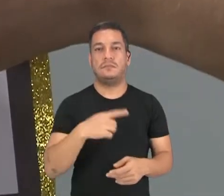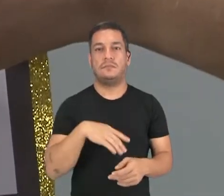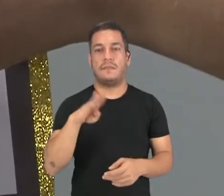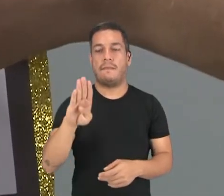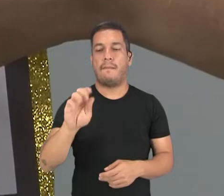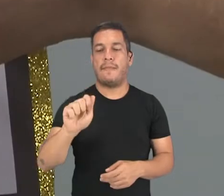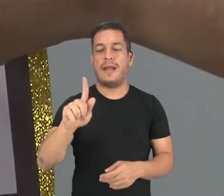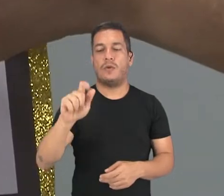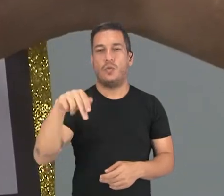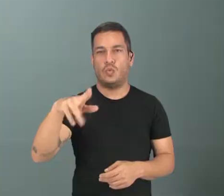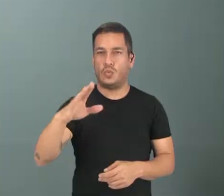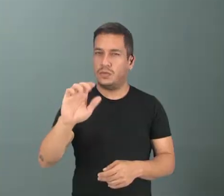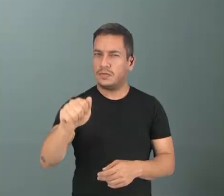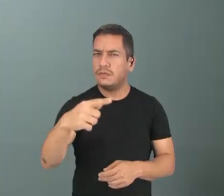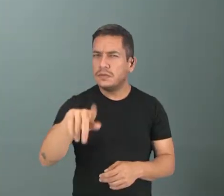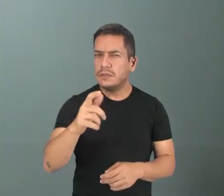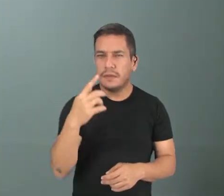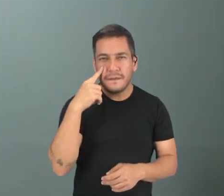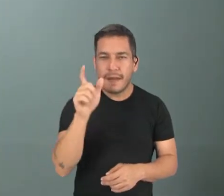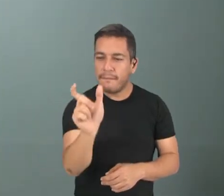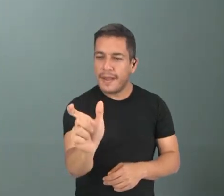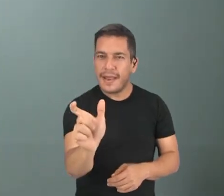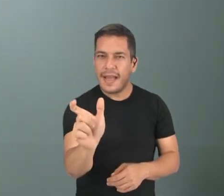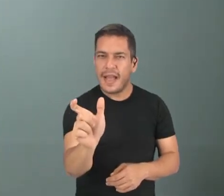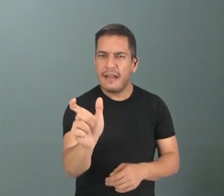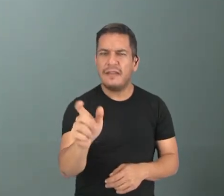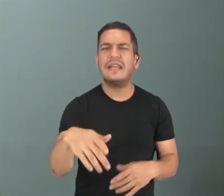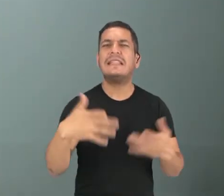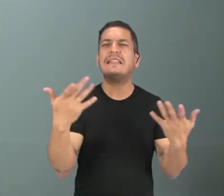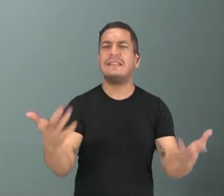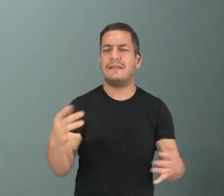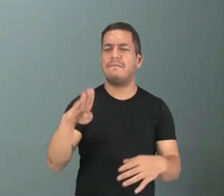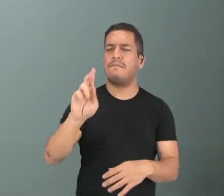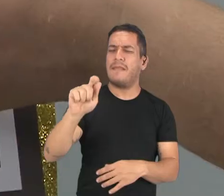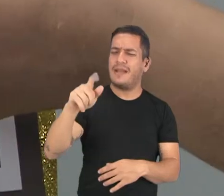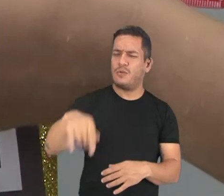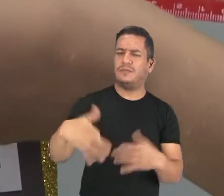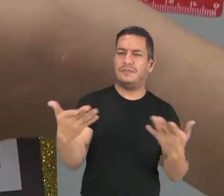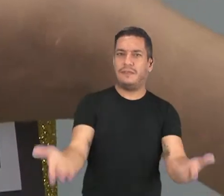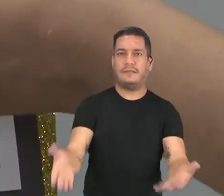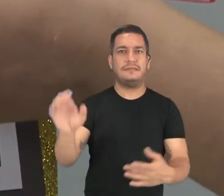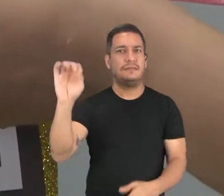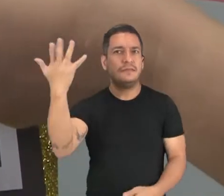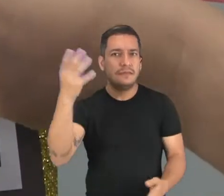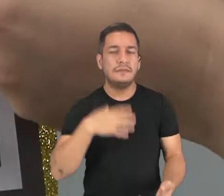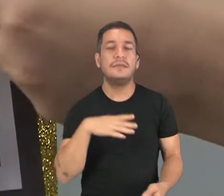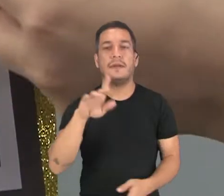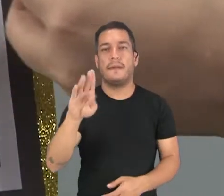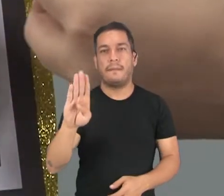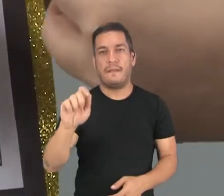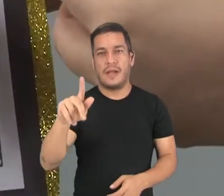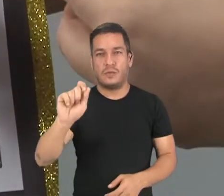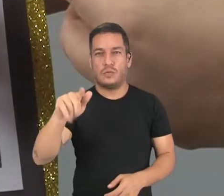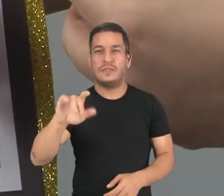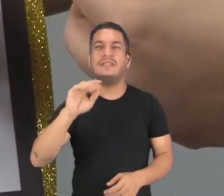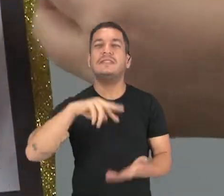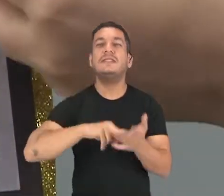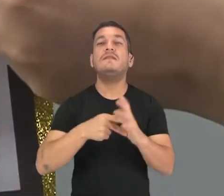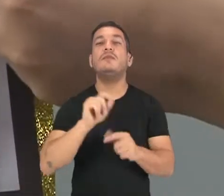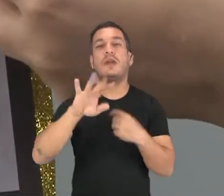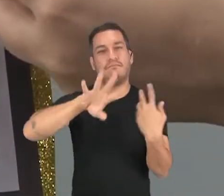Bagunça! Tenho certeza que a mamãe fala, que bagunça é essa? Então, a bagunça é desordem,